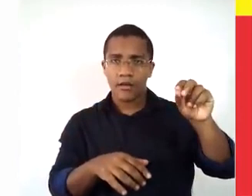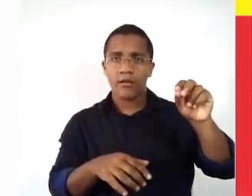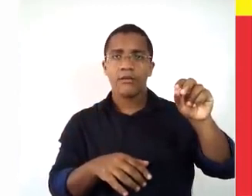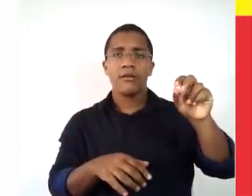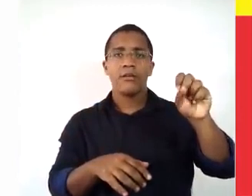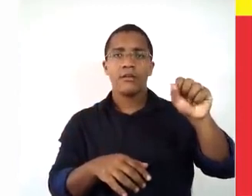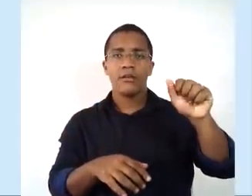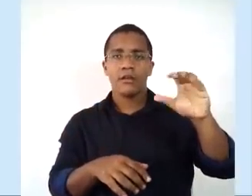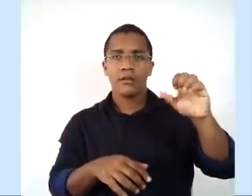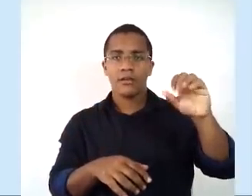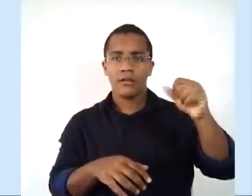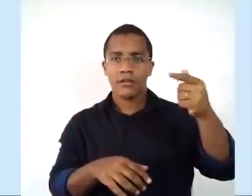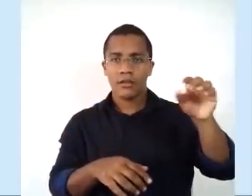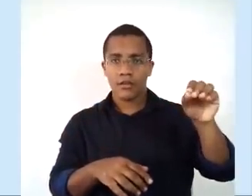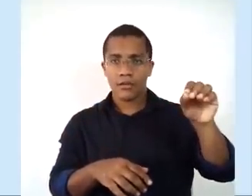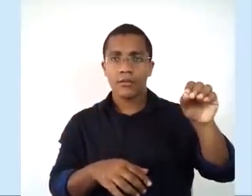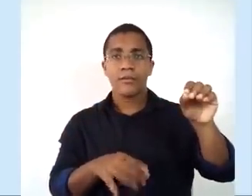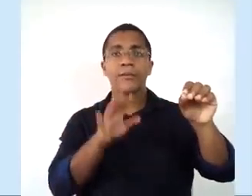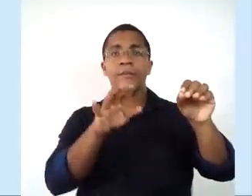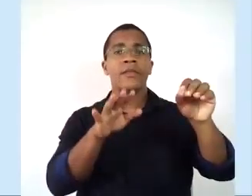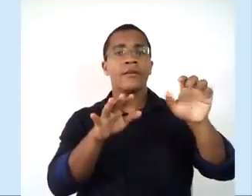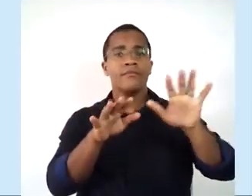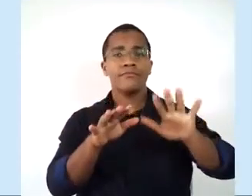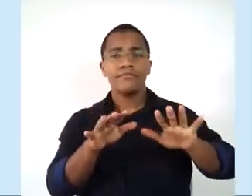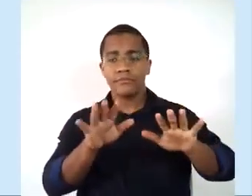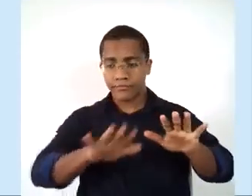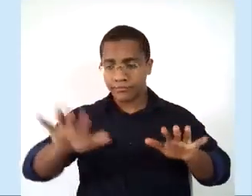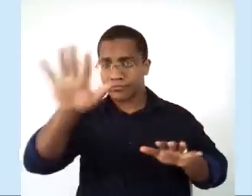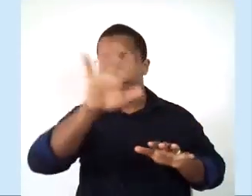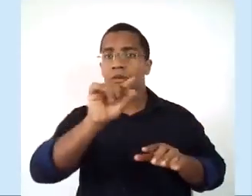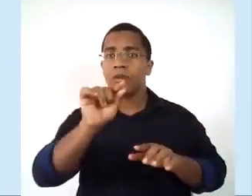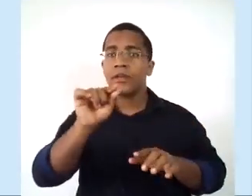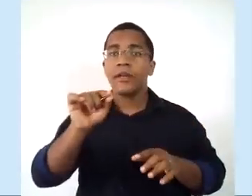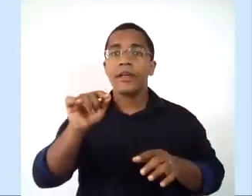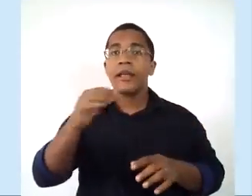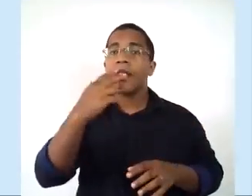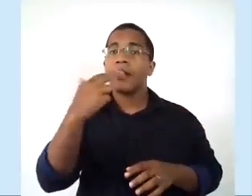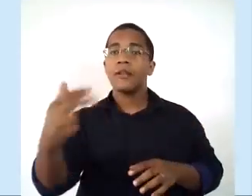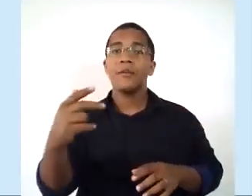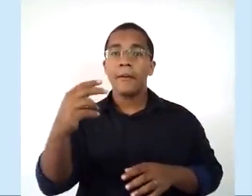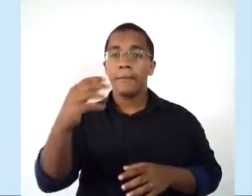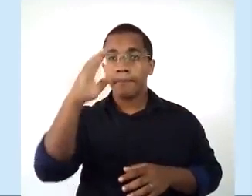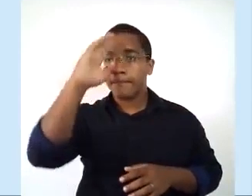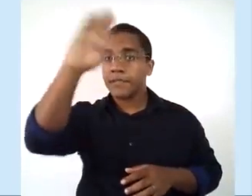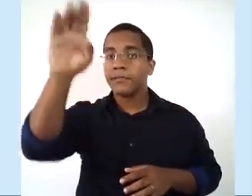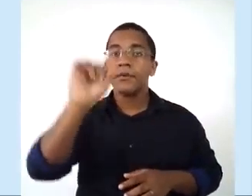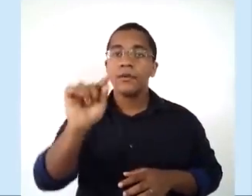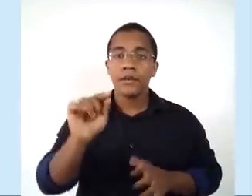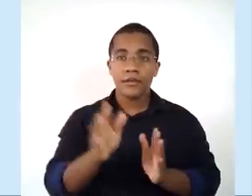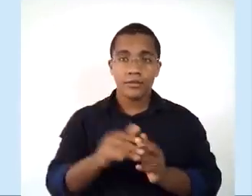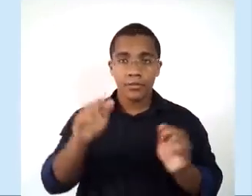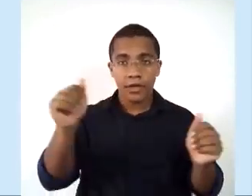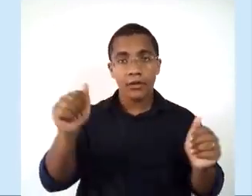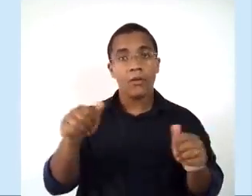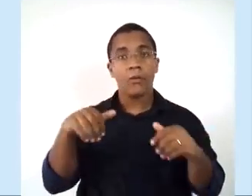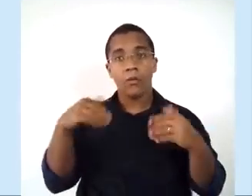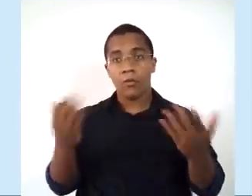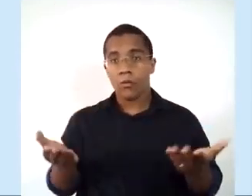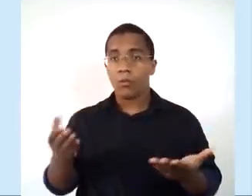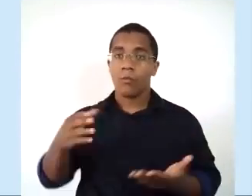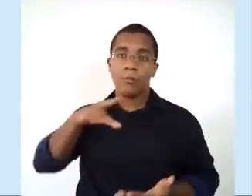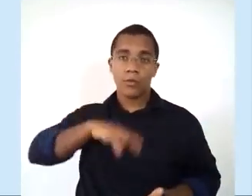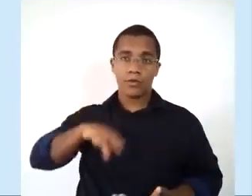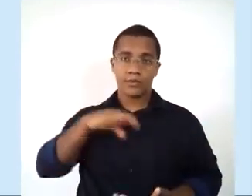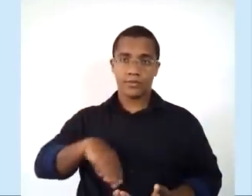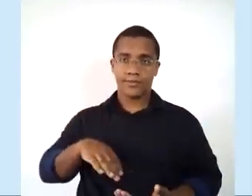as pessoas têm a língua, o espanhol e o português, como predominância. Então, essas duas divisões aí, gente, elas estão